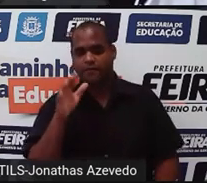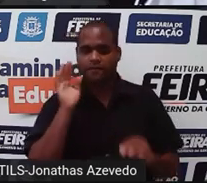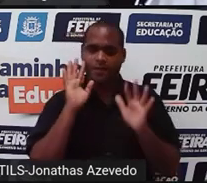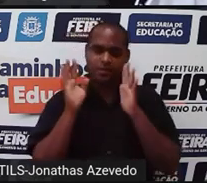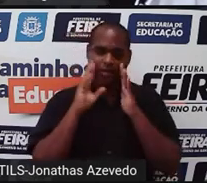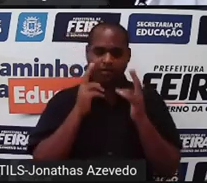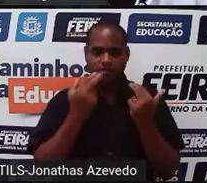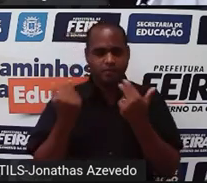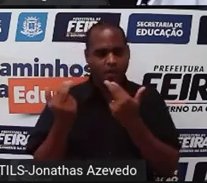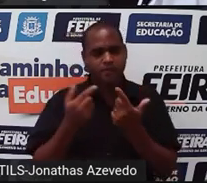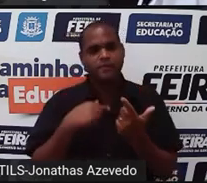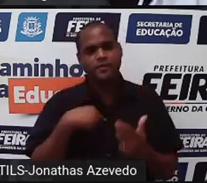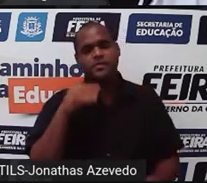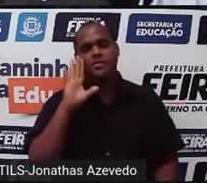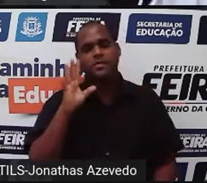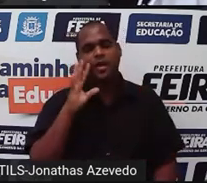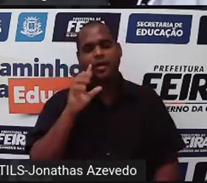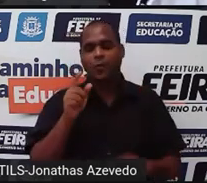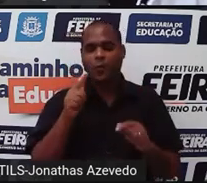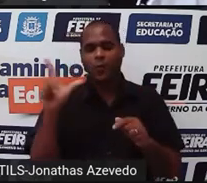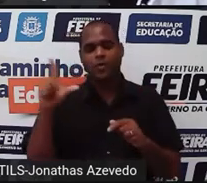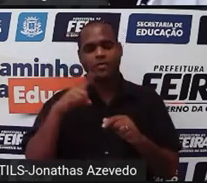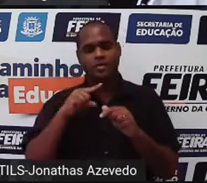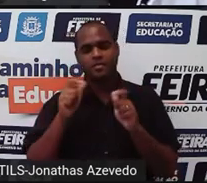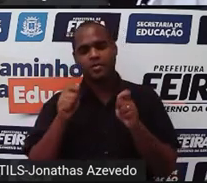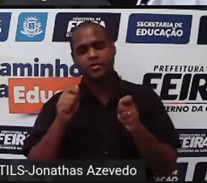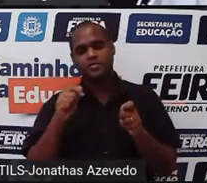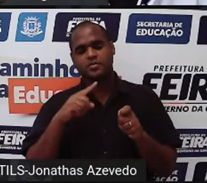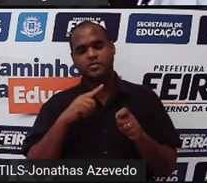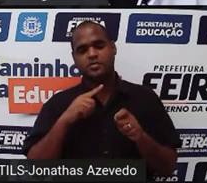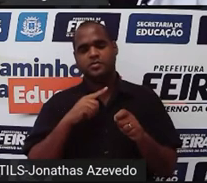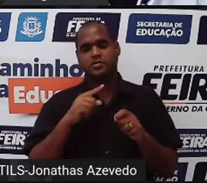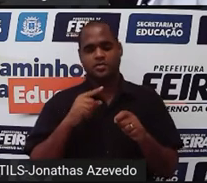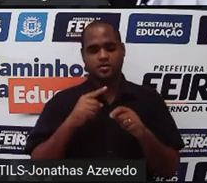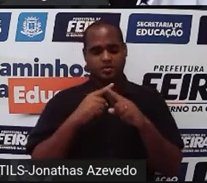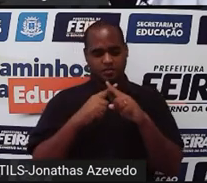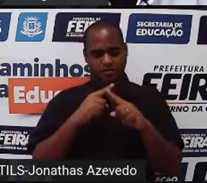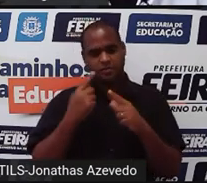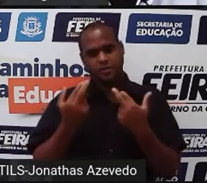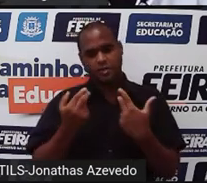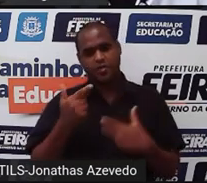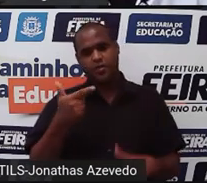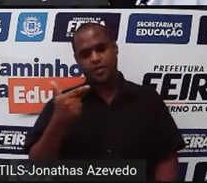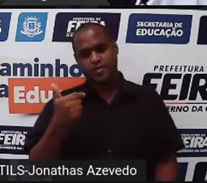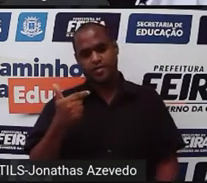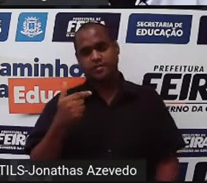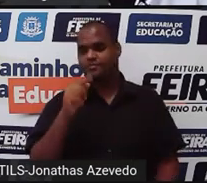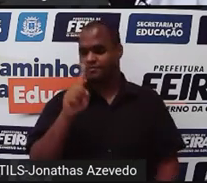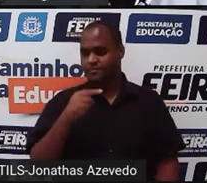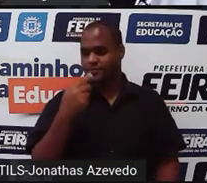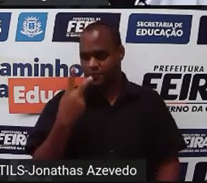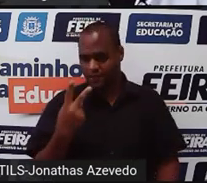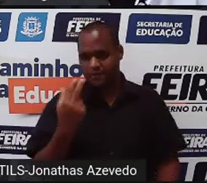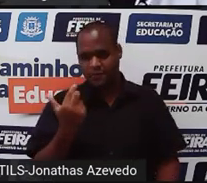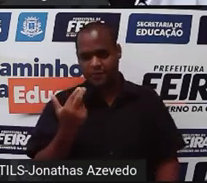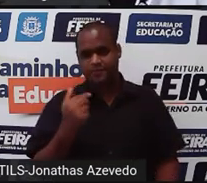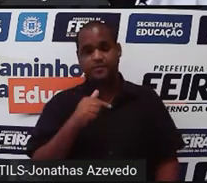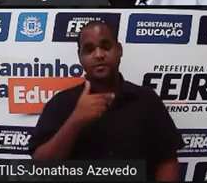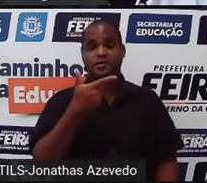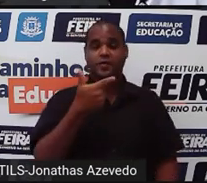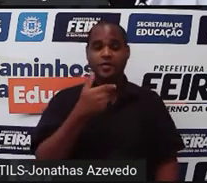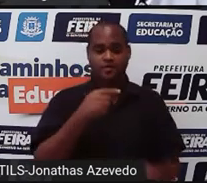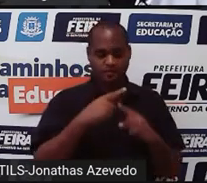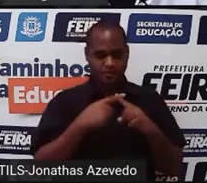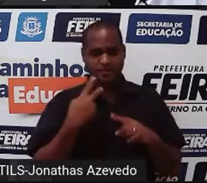da mesma forma com a outra possibilidade a possibilidade de x ser igual a 12 igual a 2 desculpa então fica 12 vezes